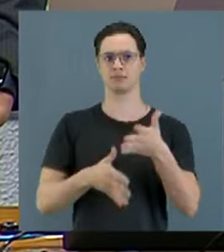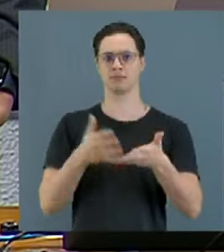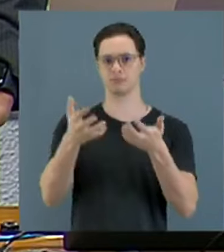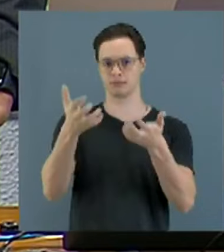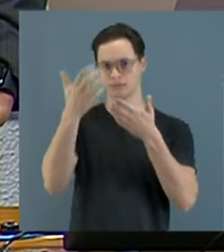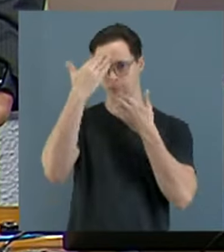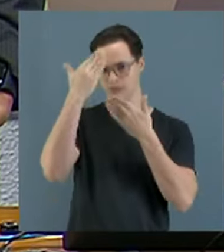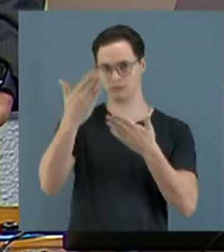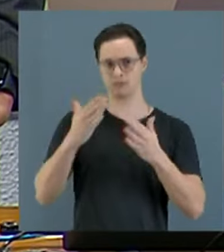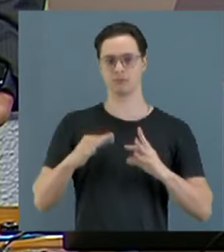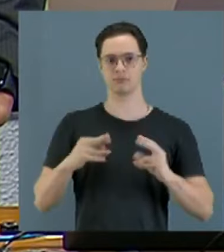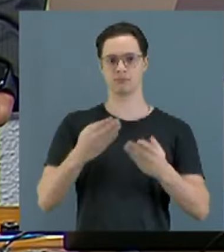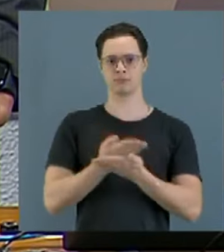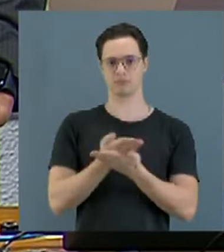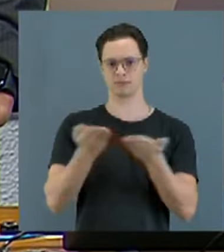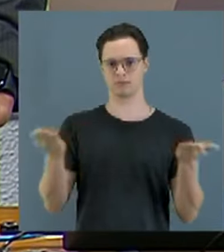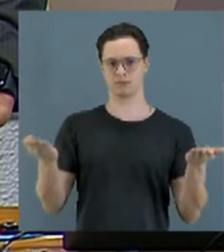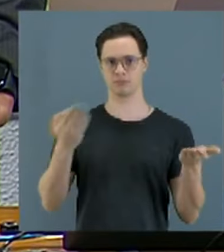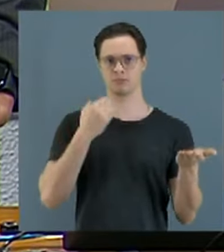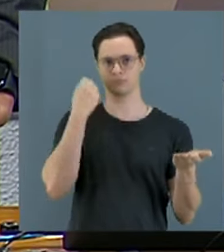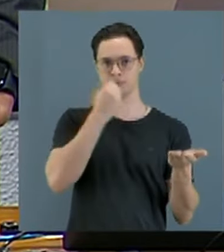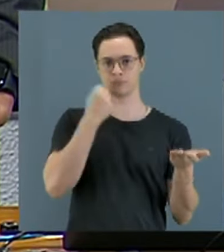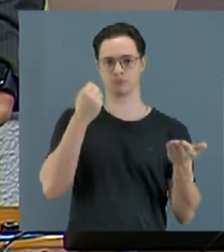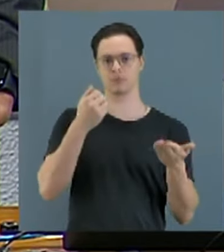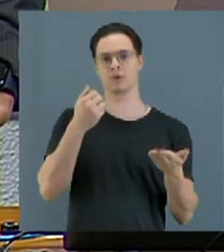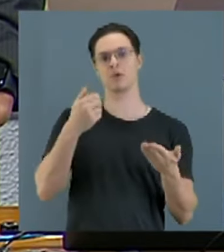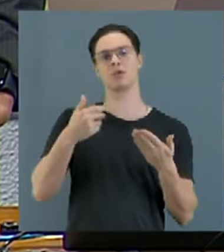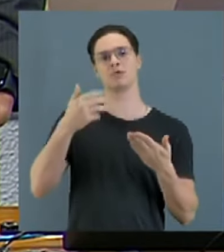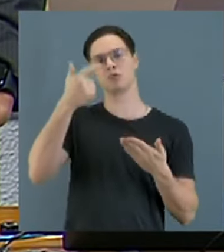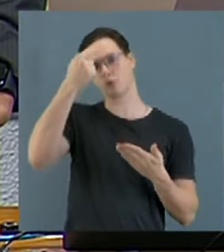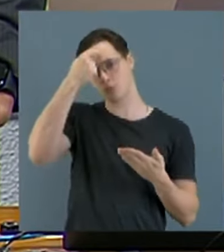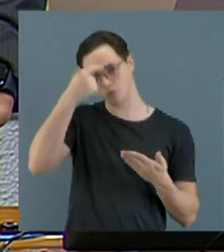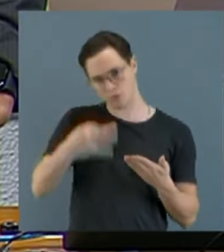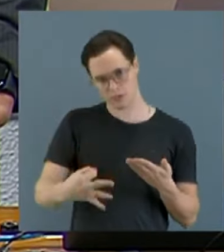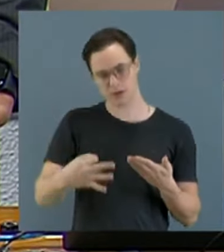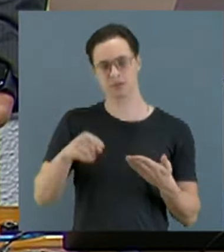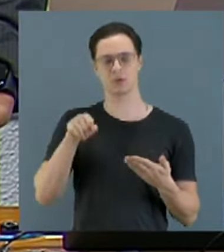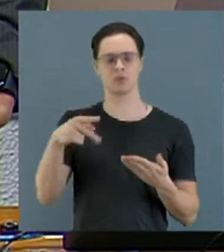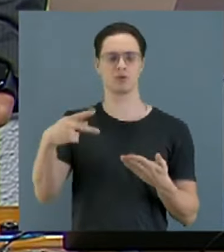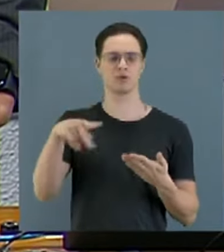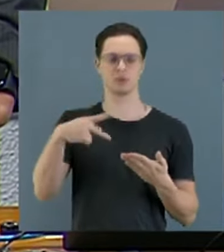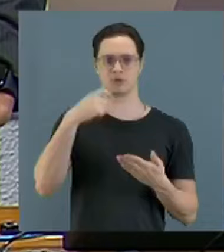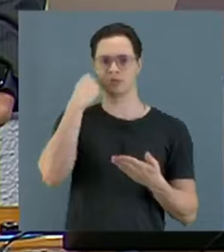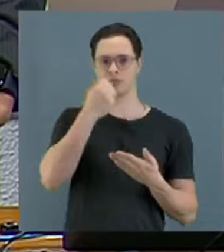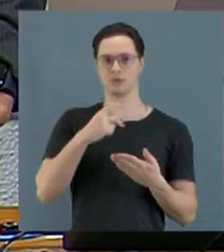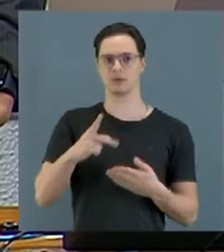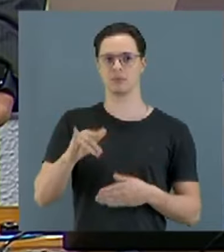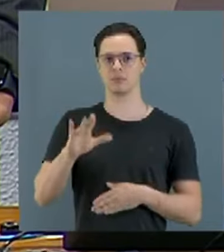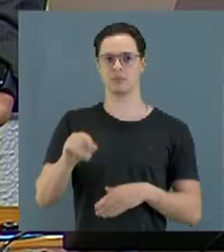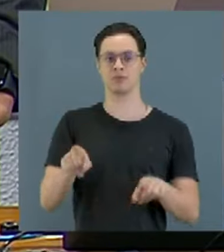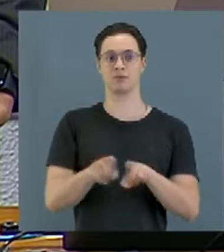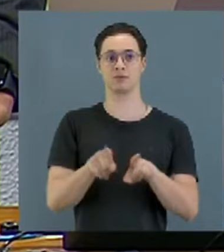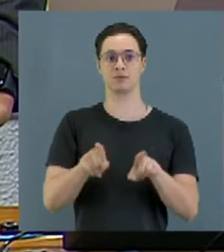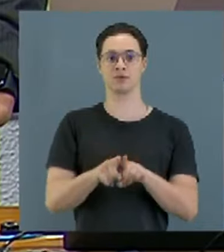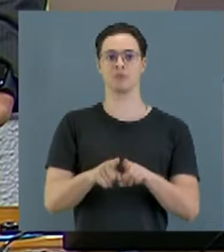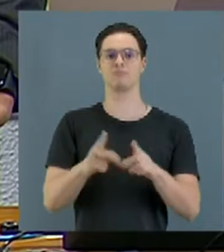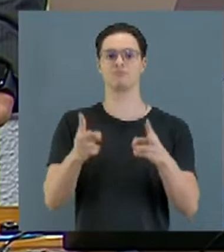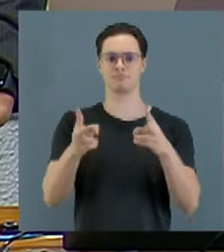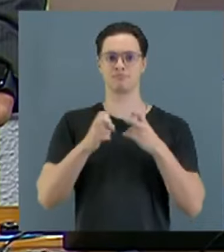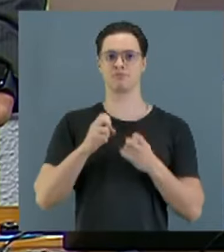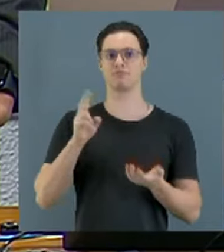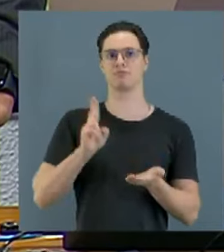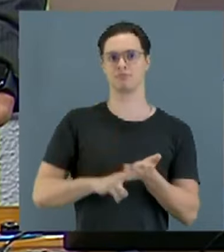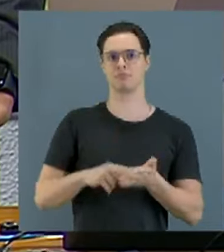Agradecer a compreensão do senador Plínio Valério que tem se dedicado e ao mesmo tempo reconhecer